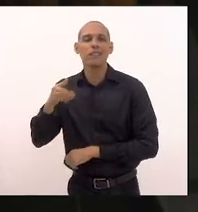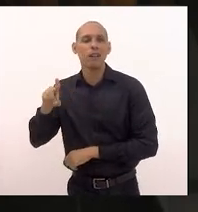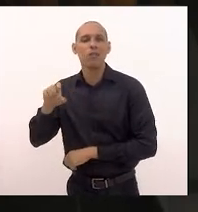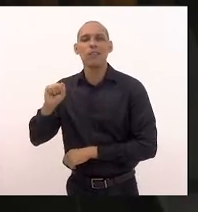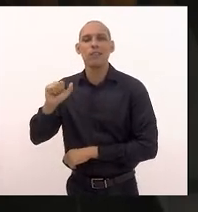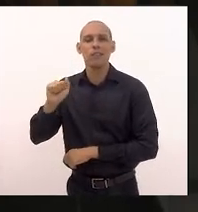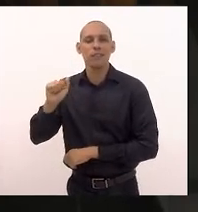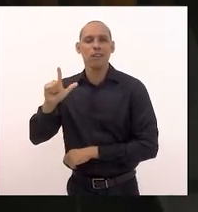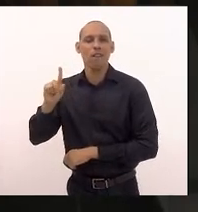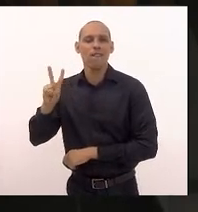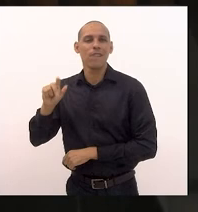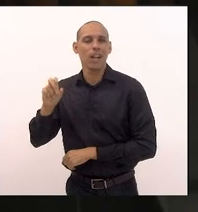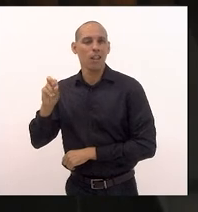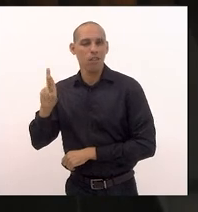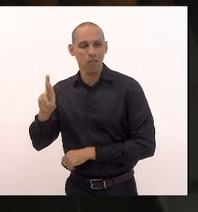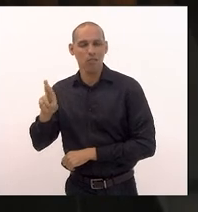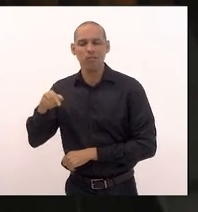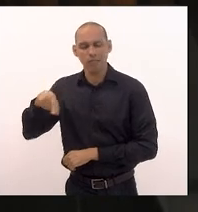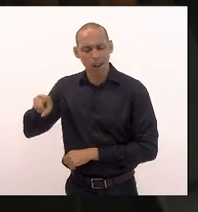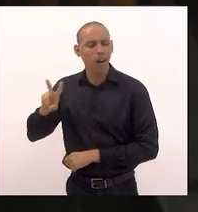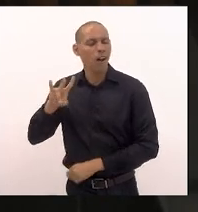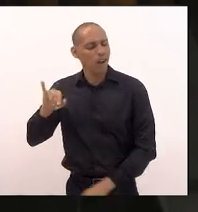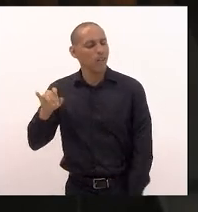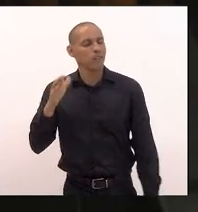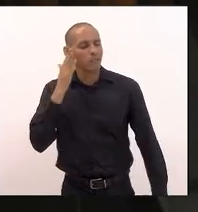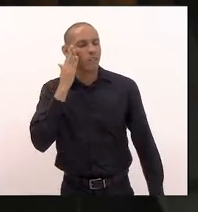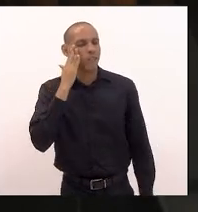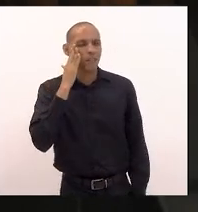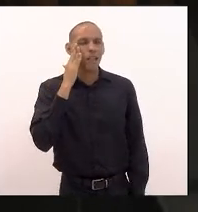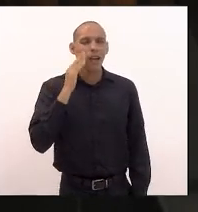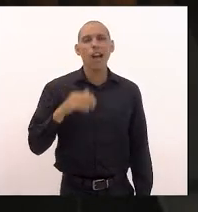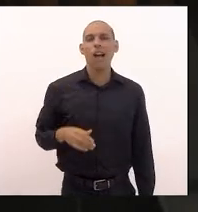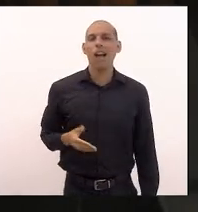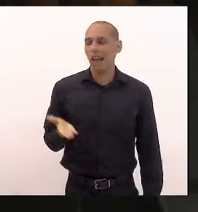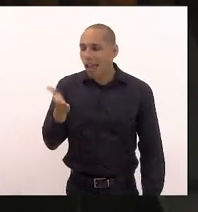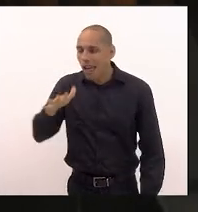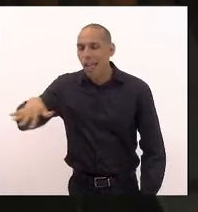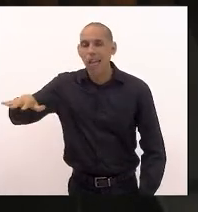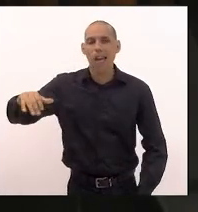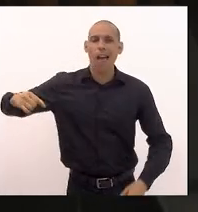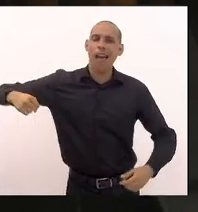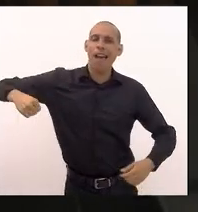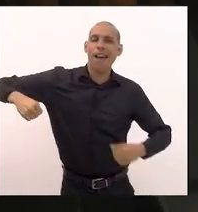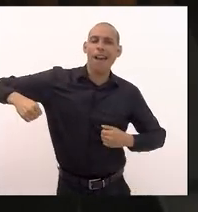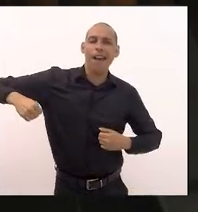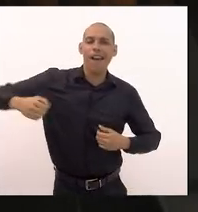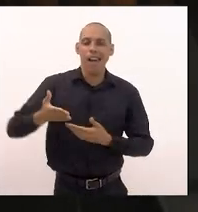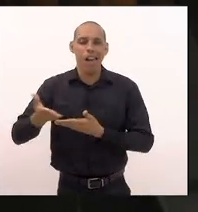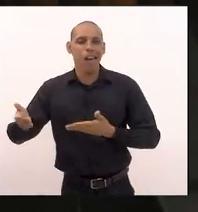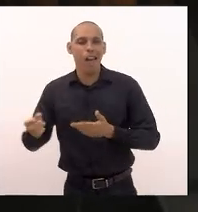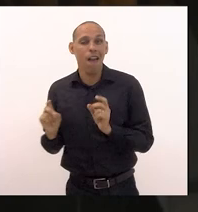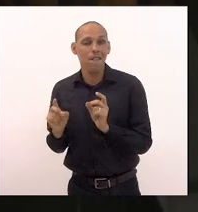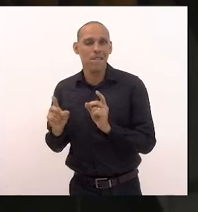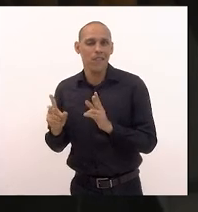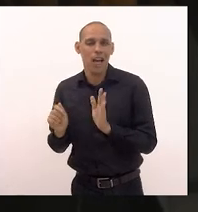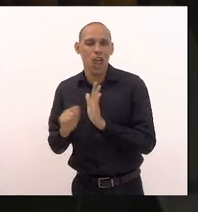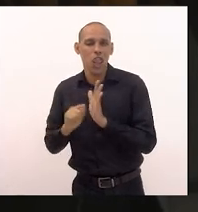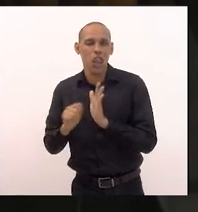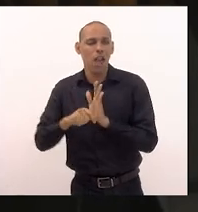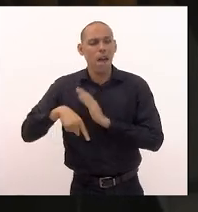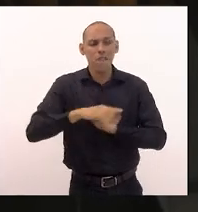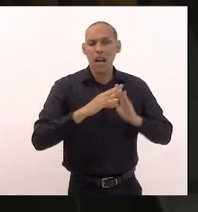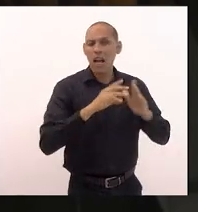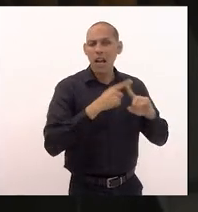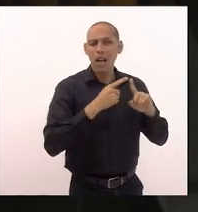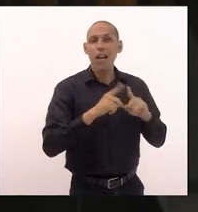é frequentador o senhor deixar os traficantes que o senhor abraça para frequentar igrejas por exemplo e já que a gente